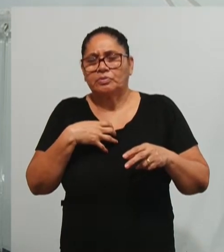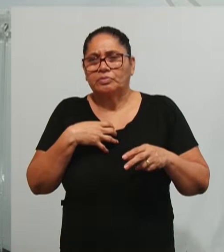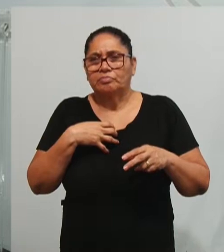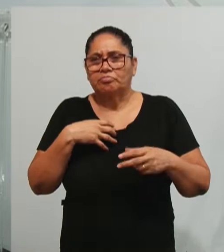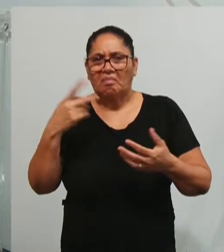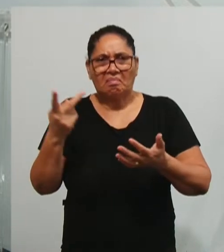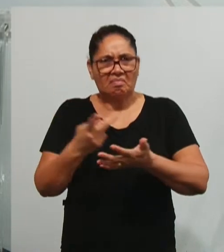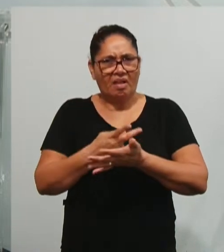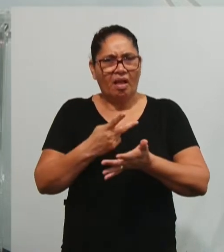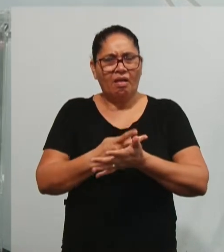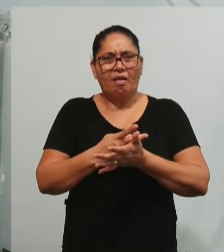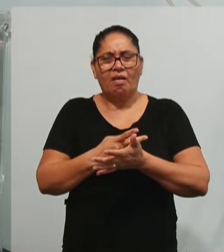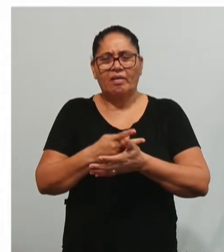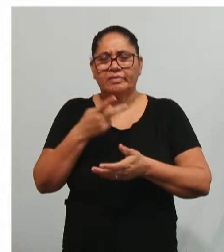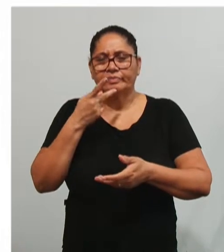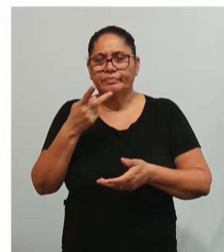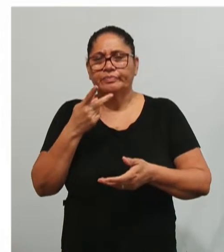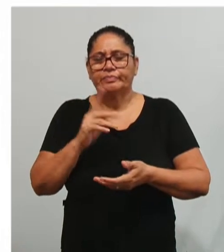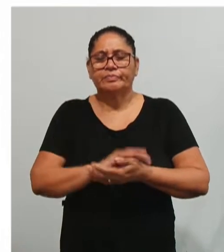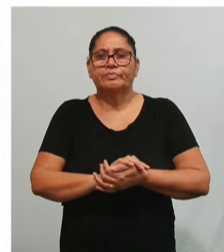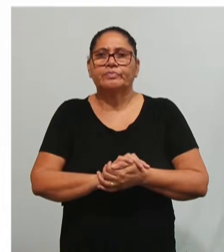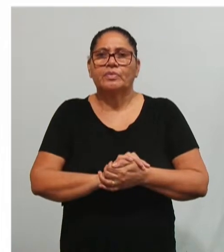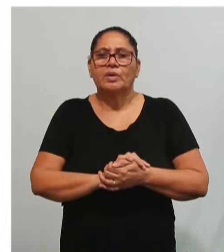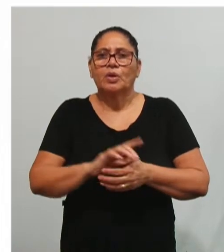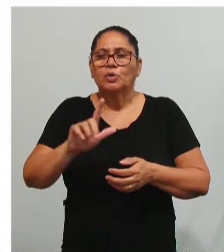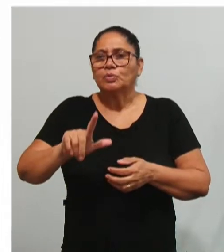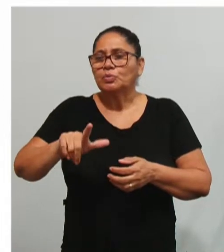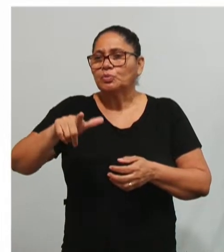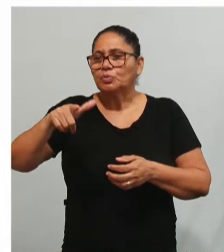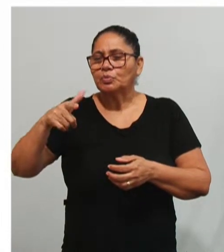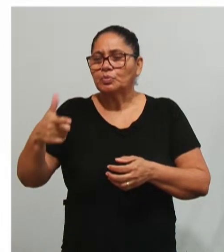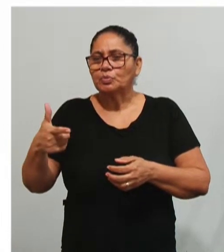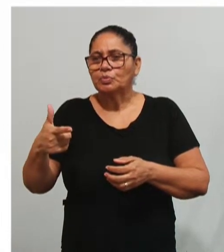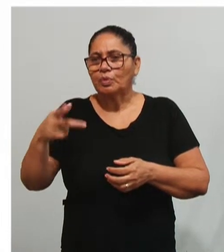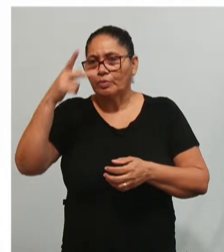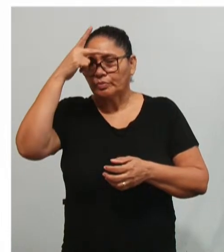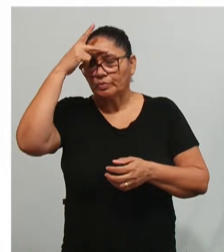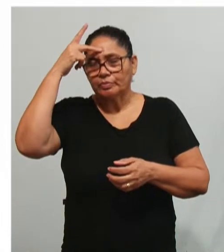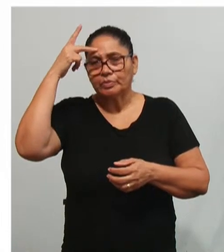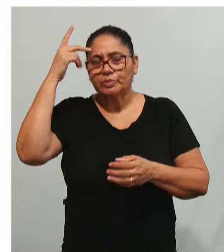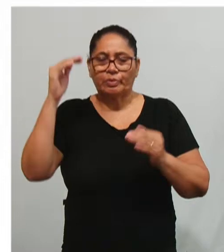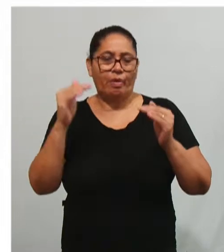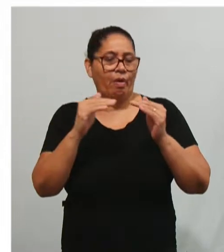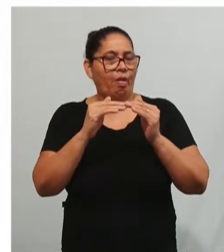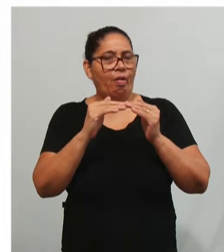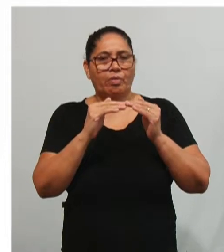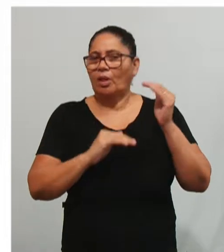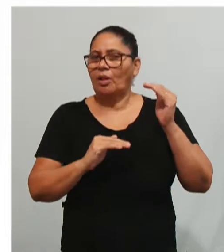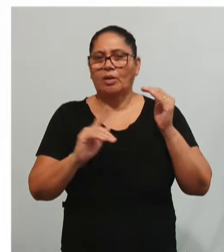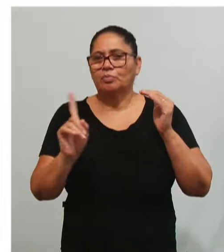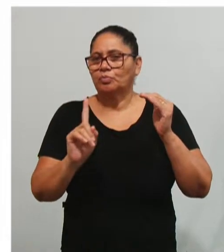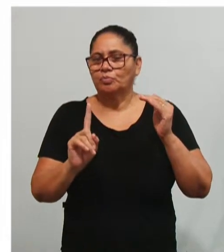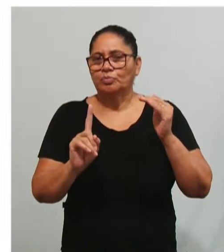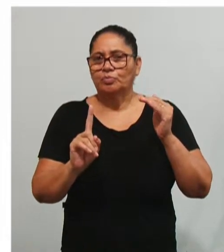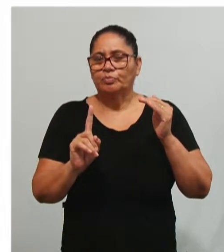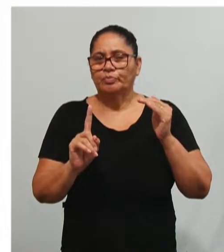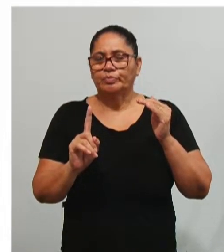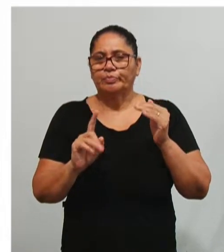uma fala daqui a pouquinho de uma pessoa que não concorda com esse formato.